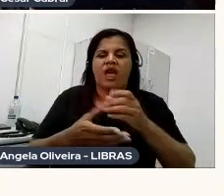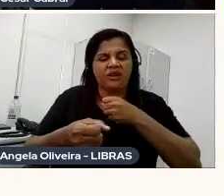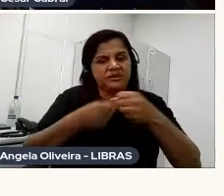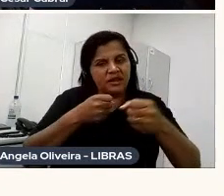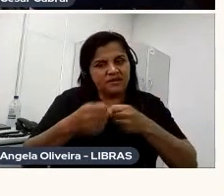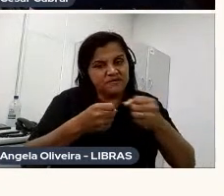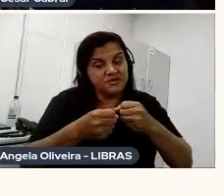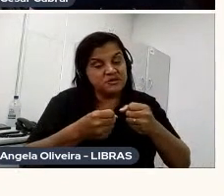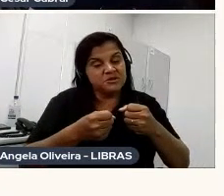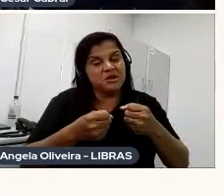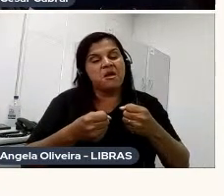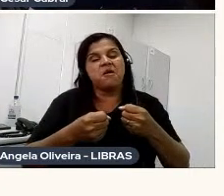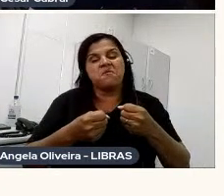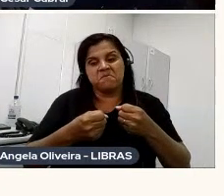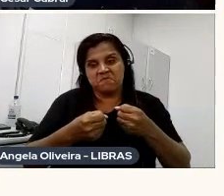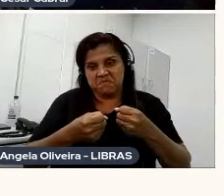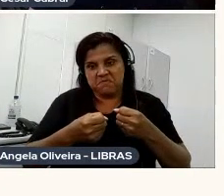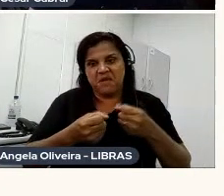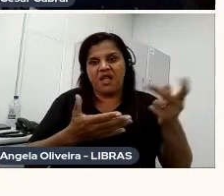né,